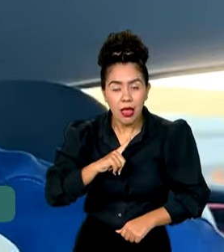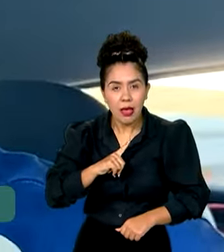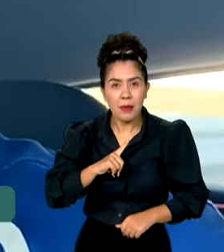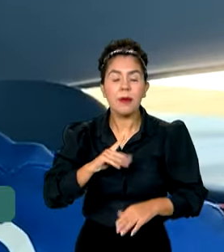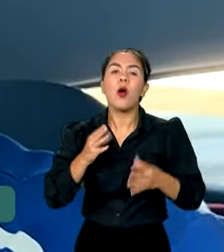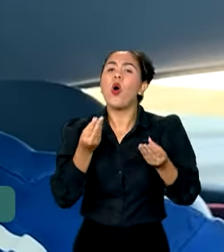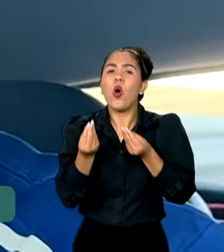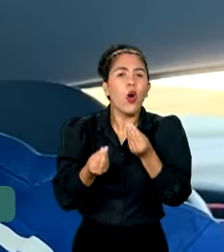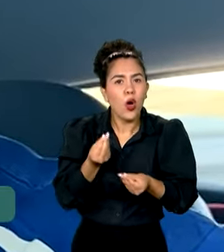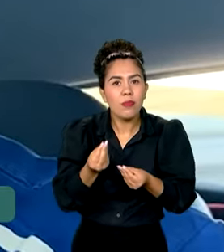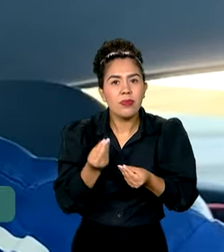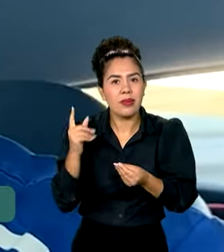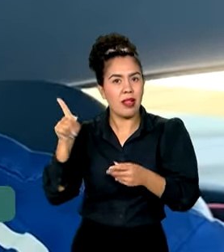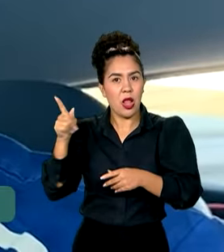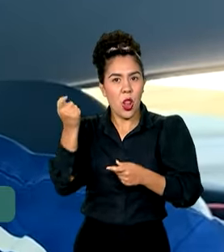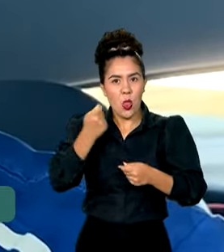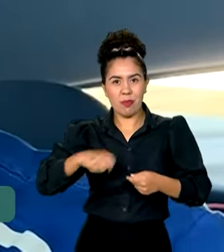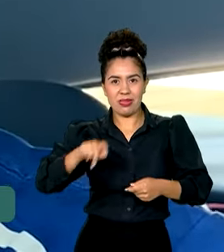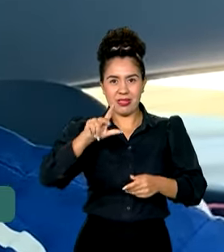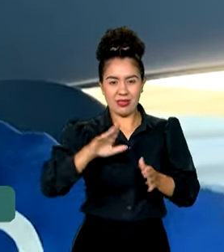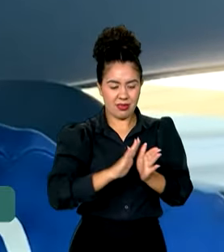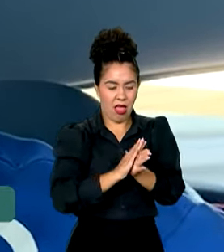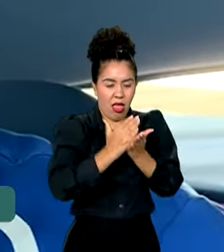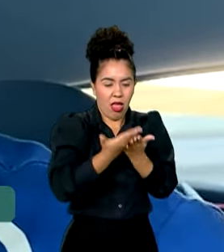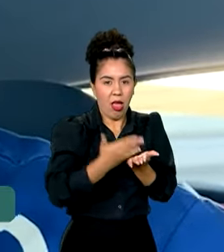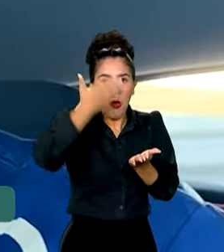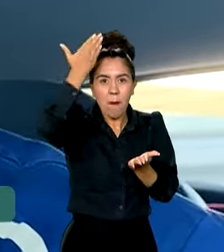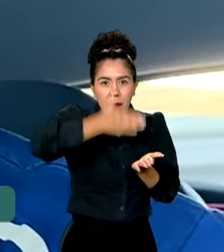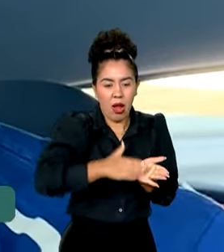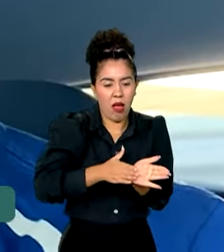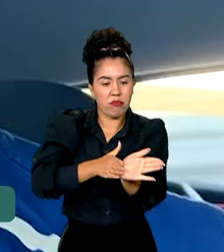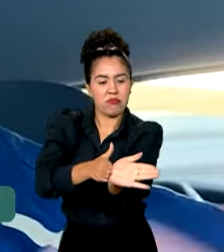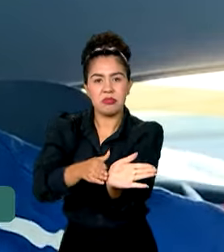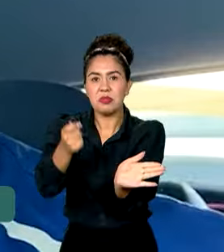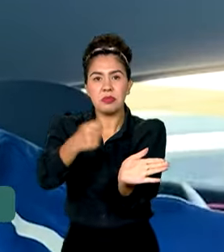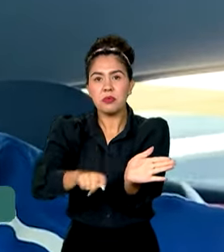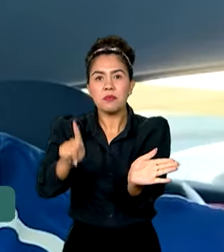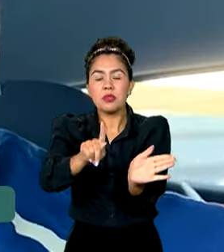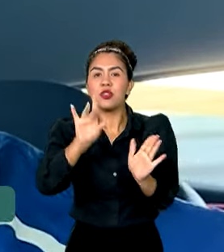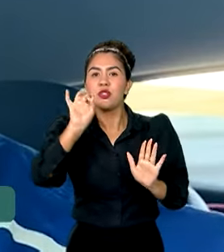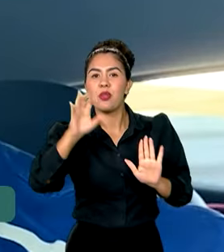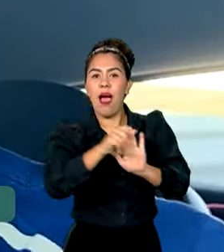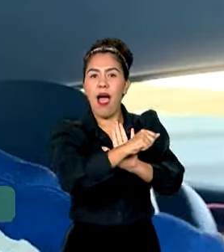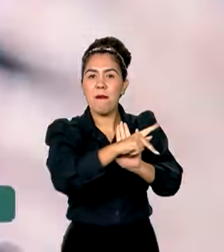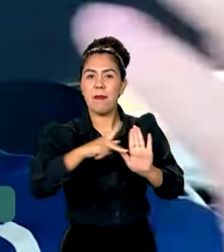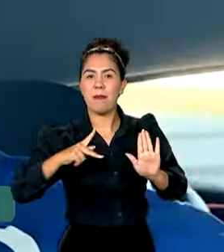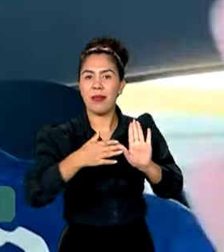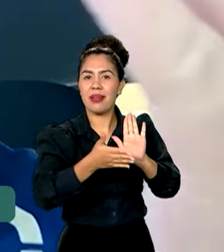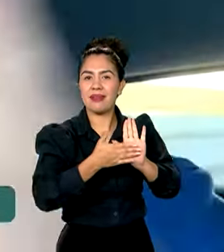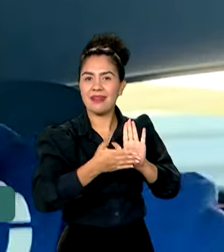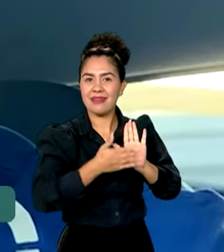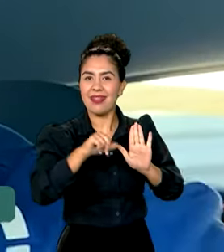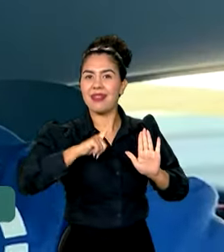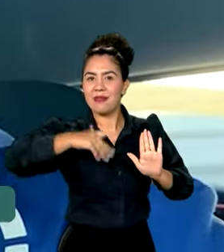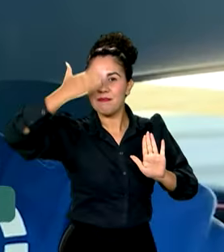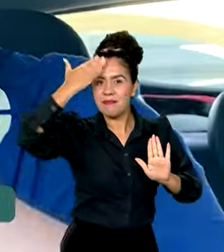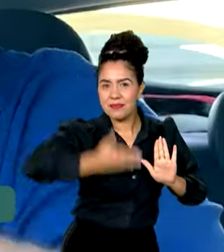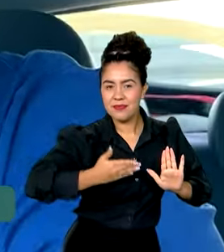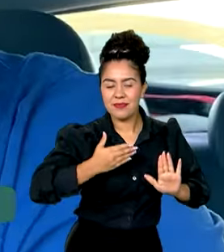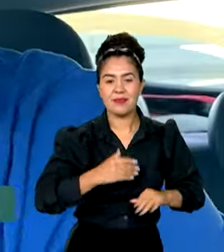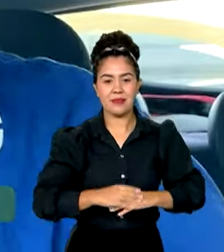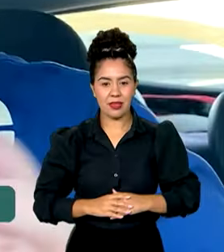isso, Júlio não precisou levar o cartão de vacina impresso. Ele resolveu tudo com o aplicativo Meu SUS Digital.